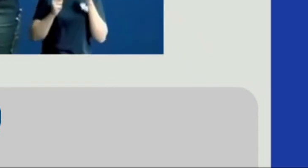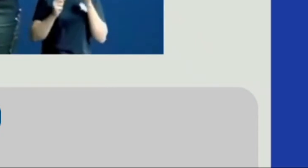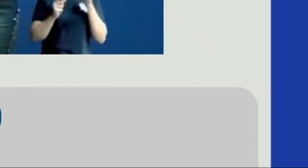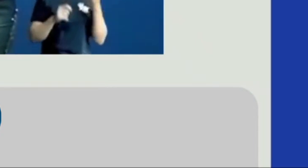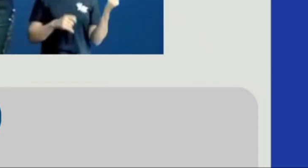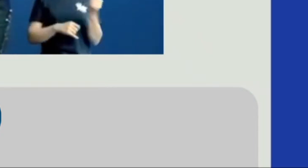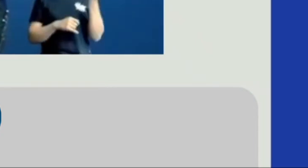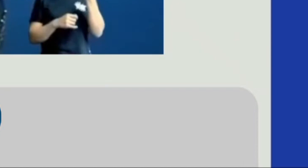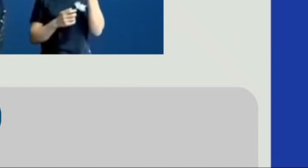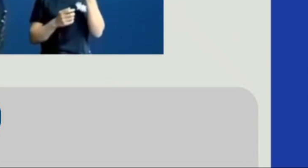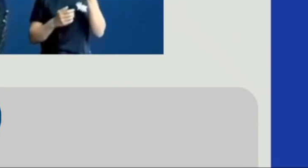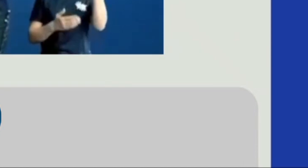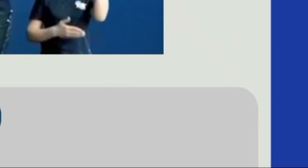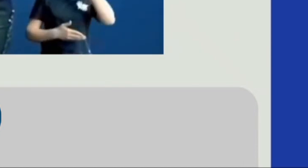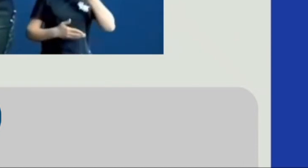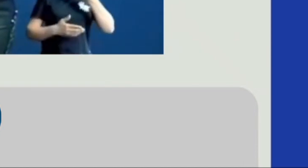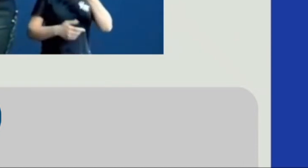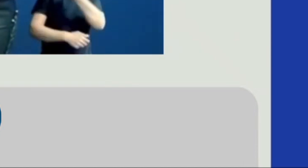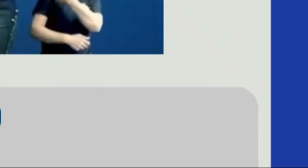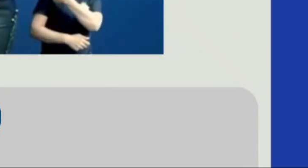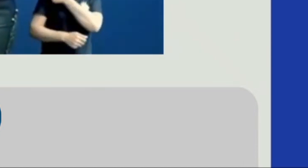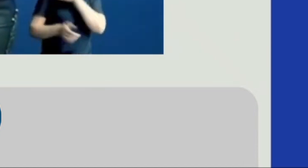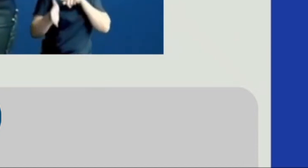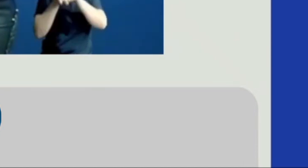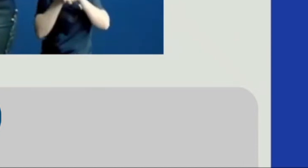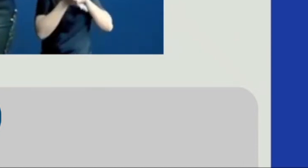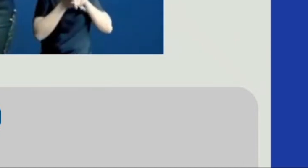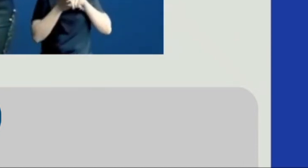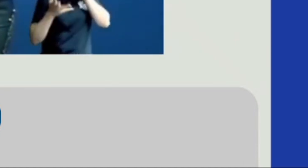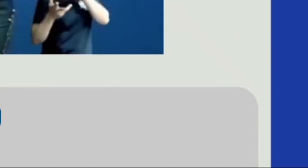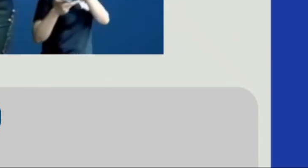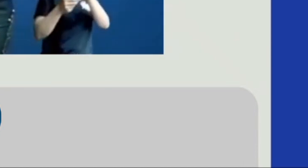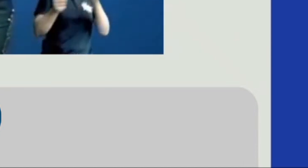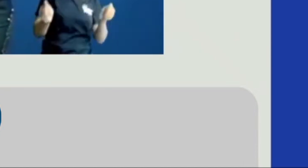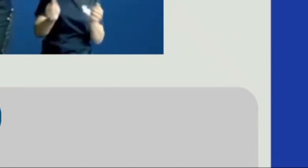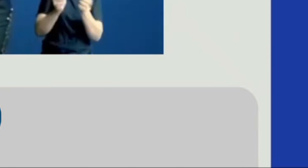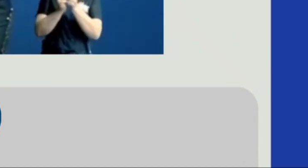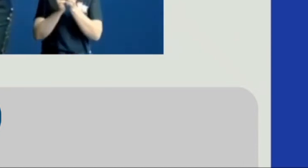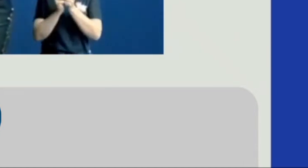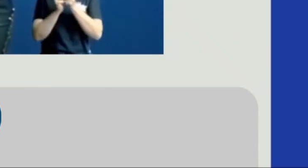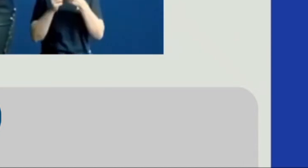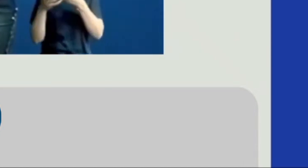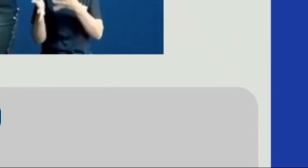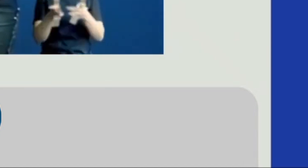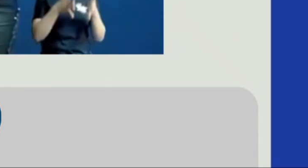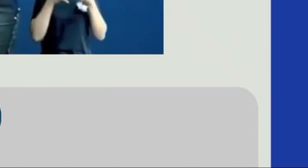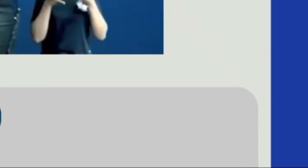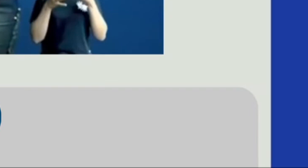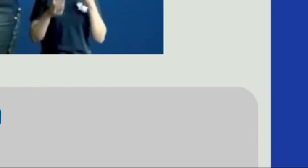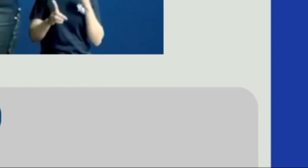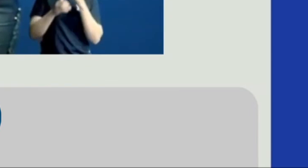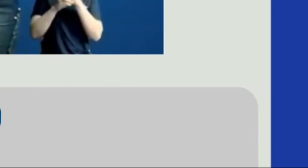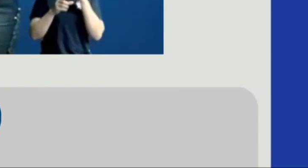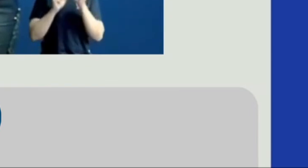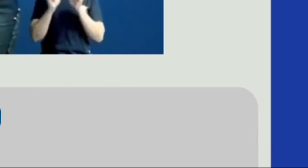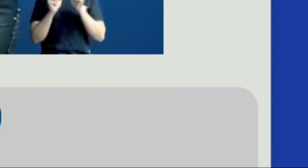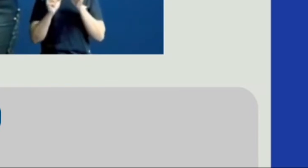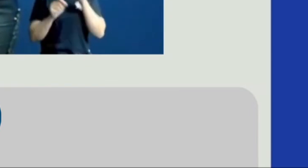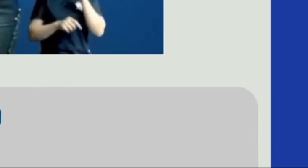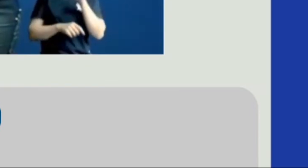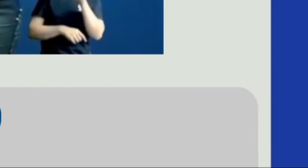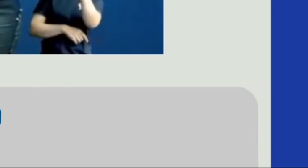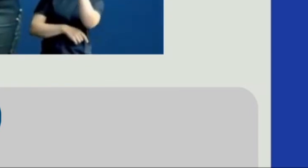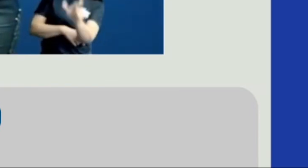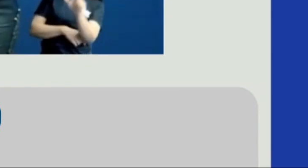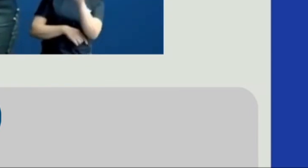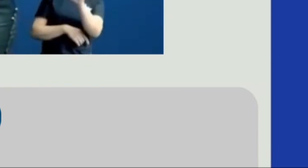sabes que a eficácia já está más que comprovada? O mundo todo se juntou foi a solução achada. Só